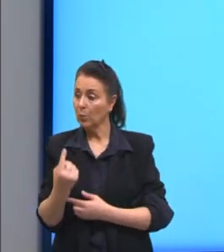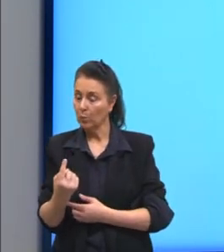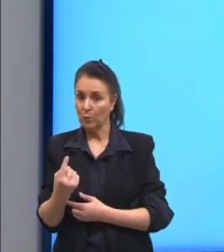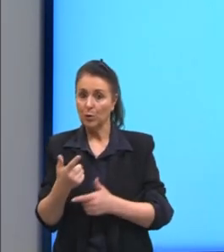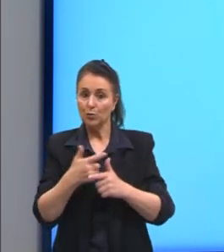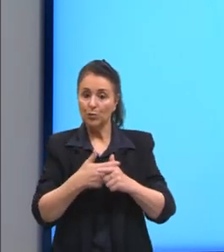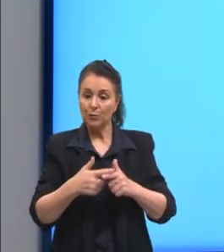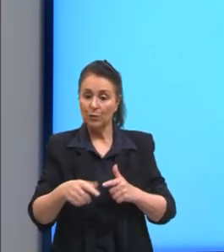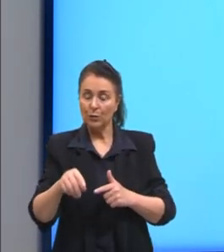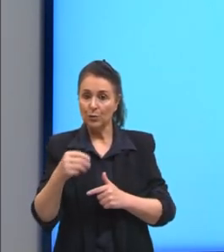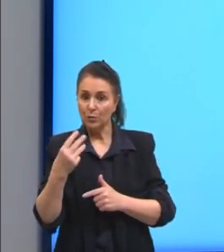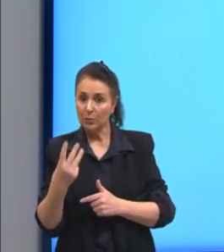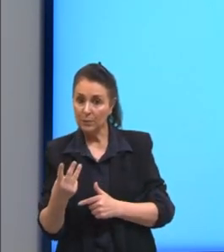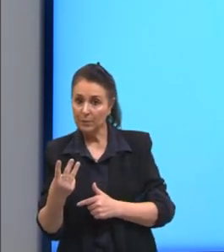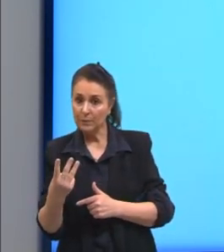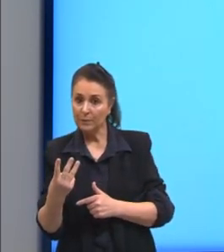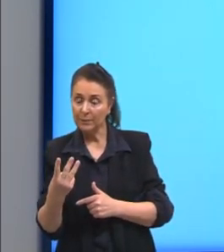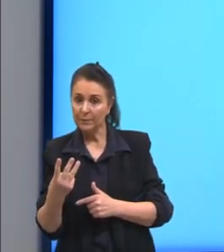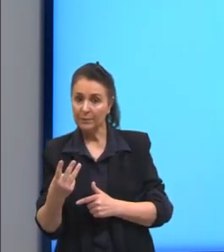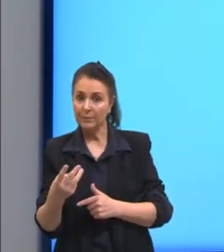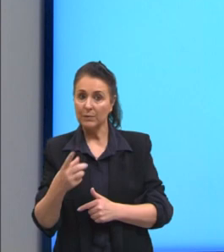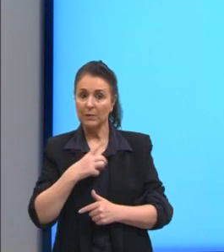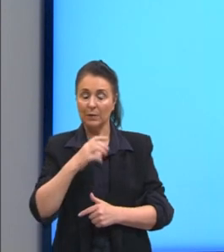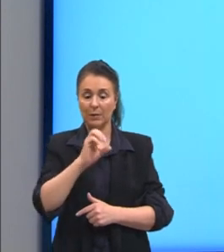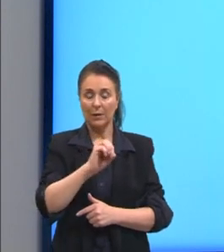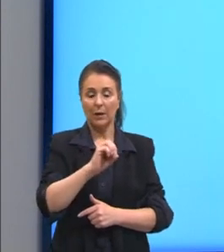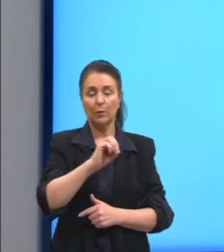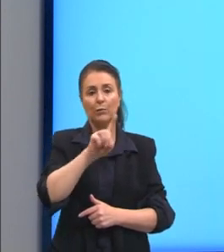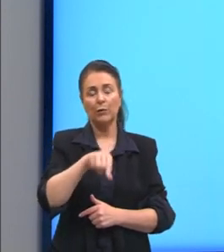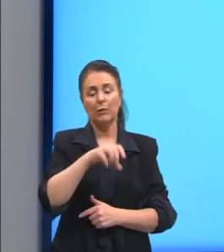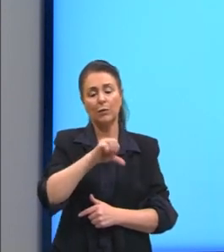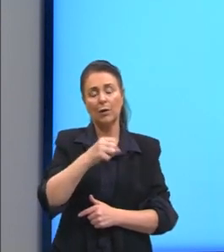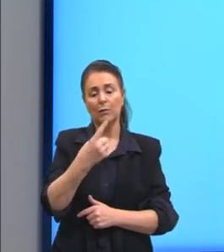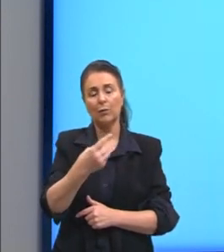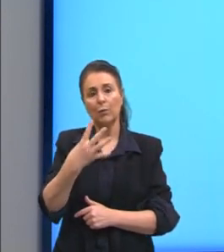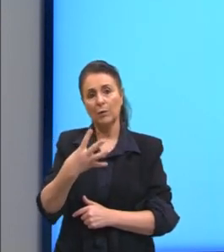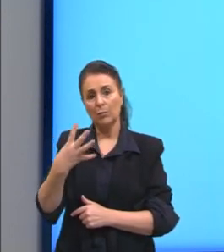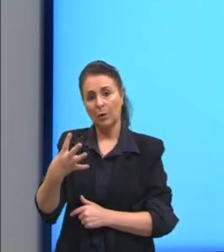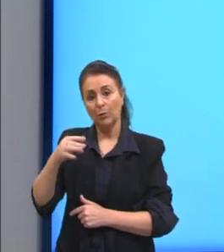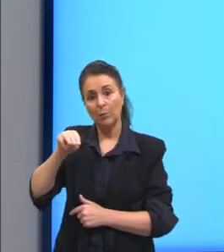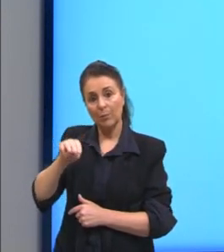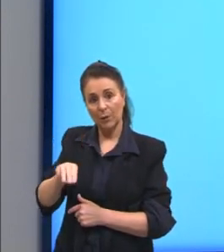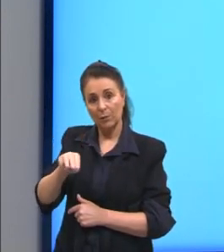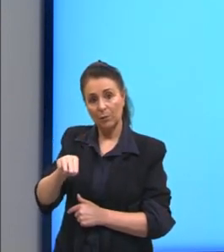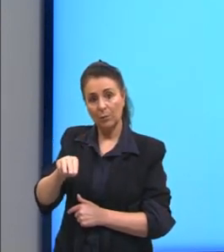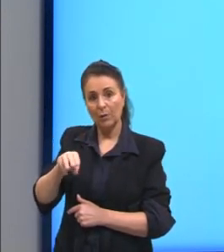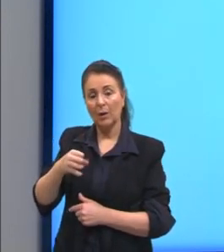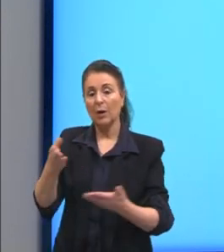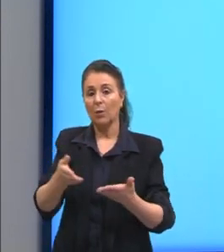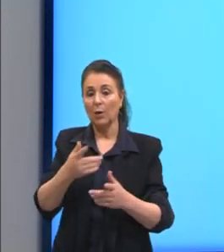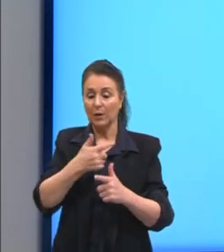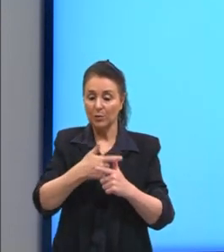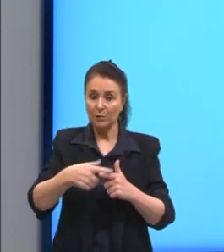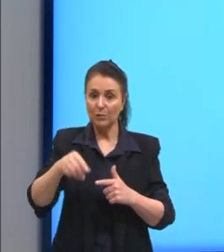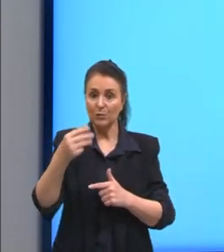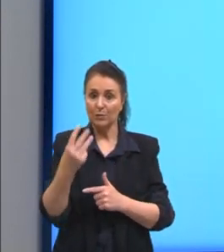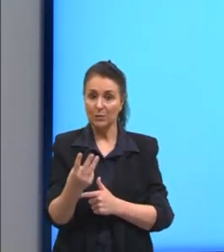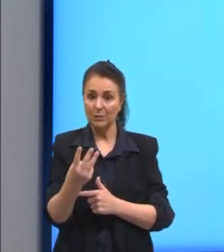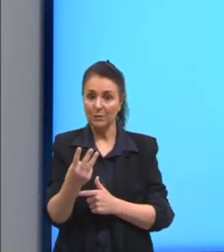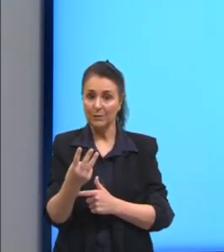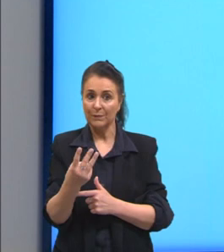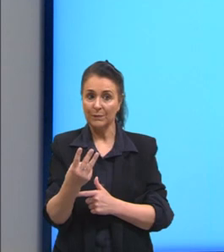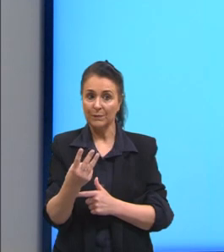Então, aqui onde nós tínhamos 0,9144 metro, nós dividimos por 3.